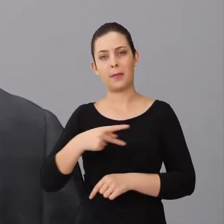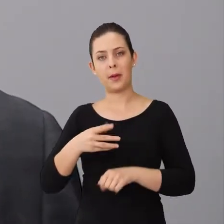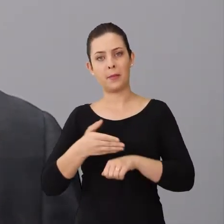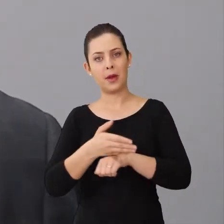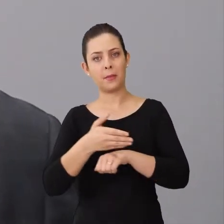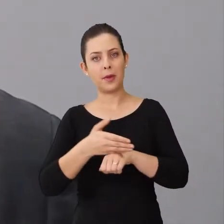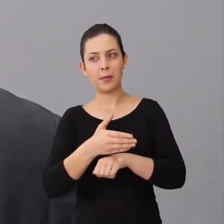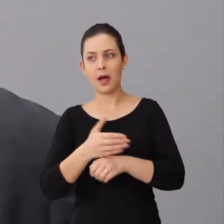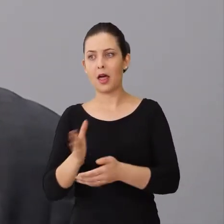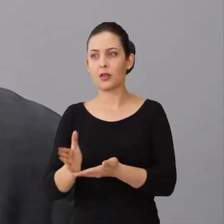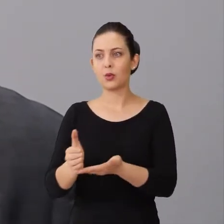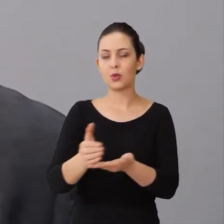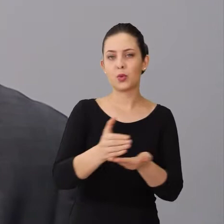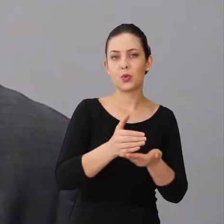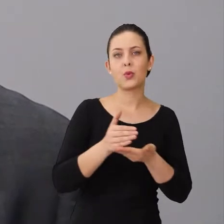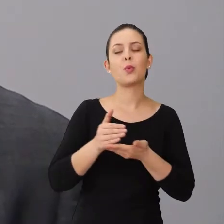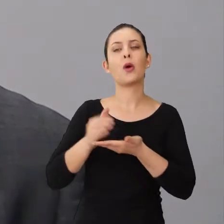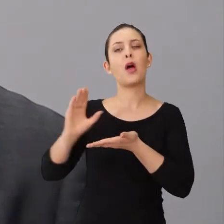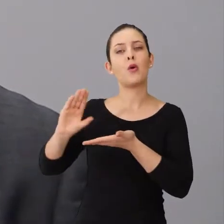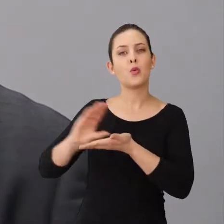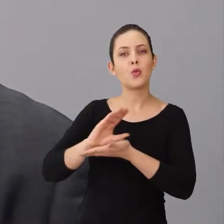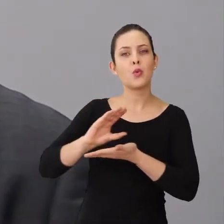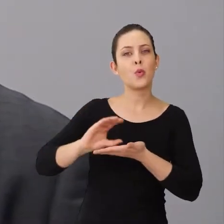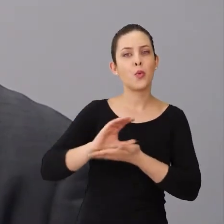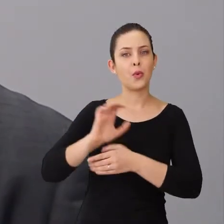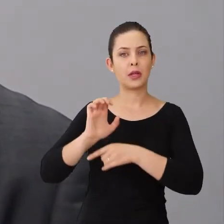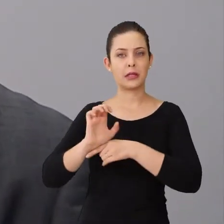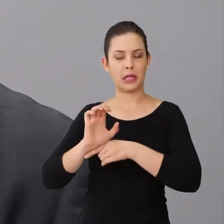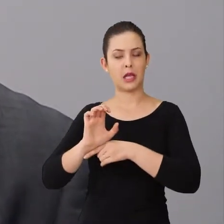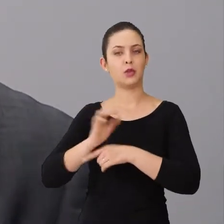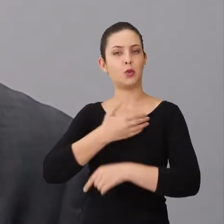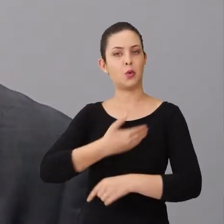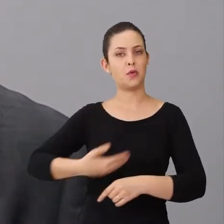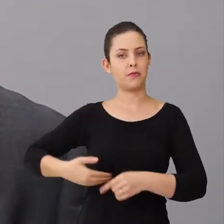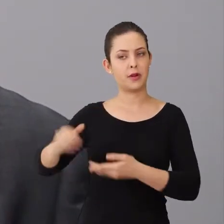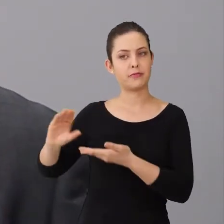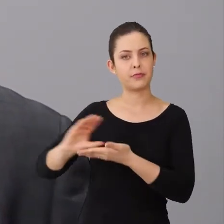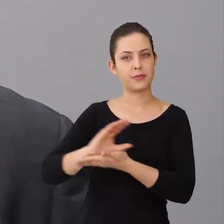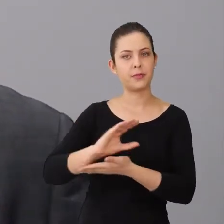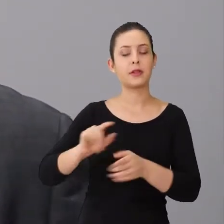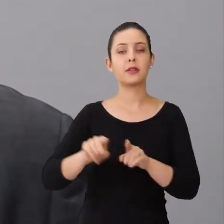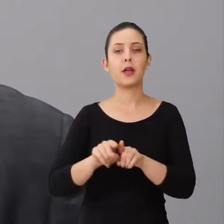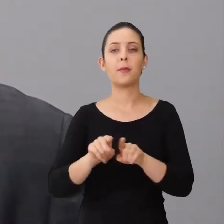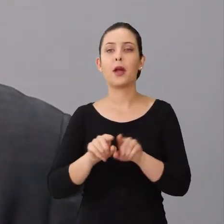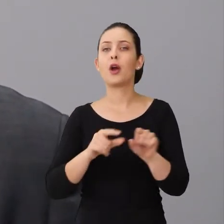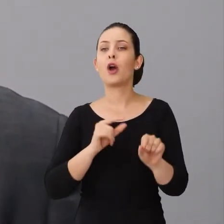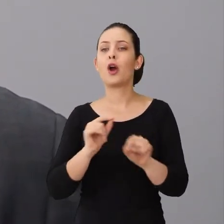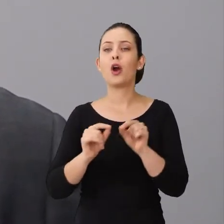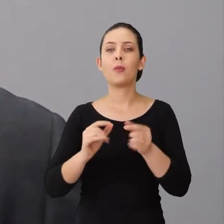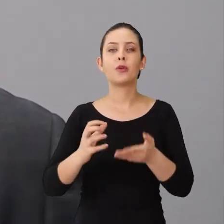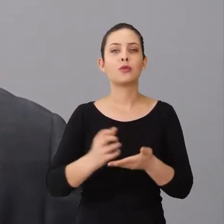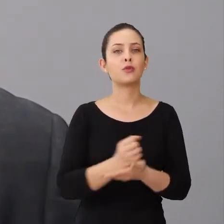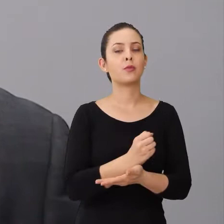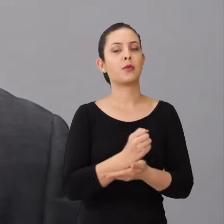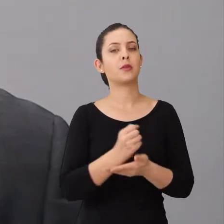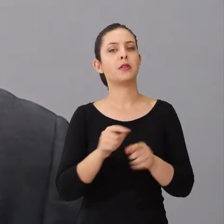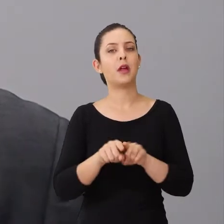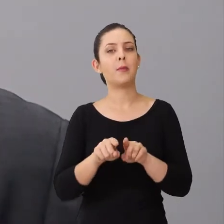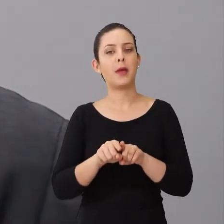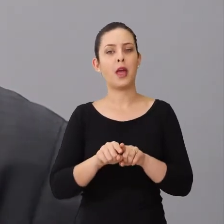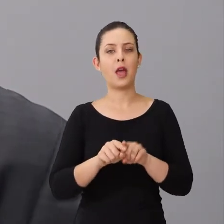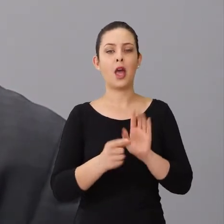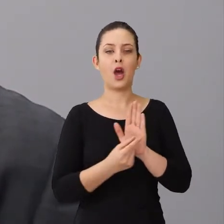na arrecadação do Estado. Aquilo que produz em termos de recuperação é superior ao seu próprio